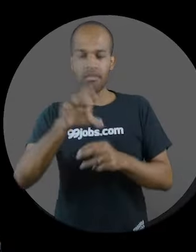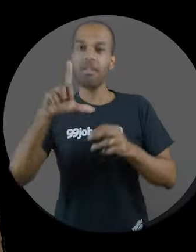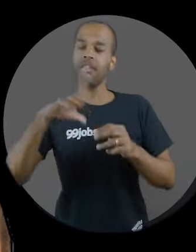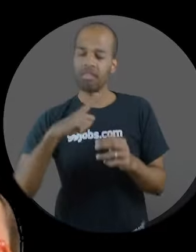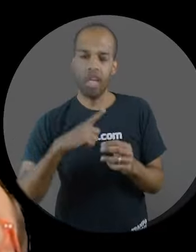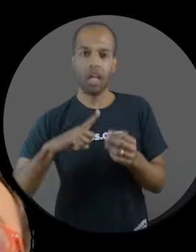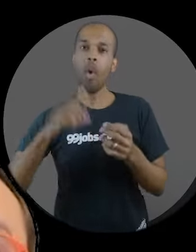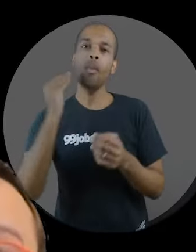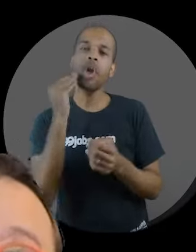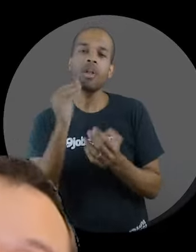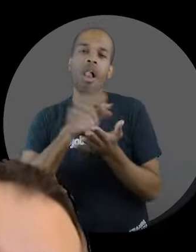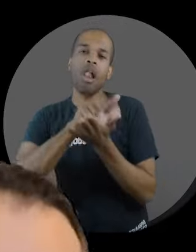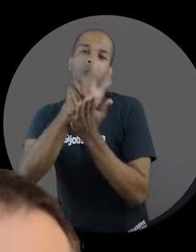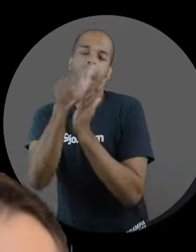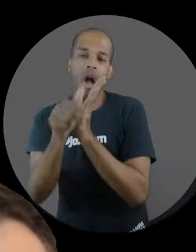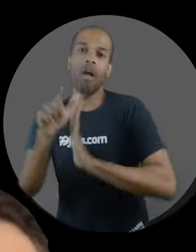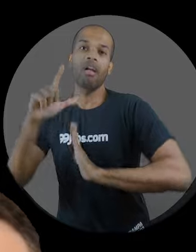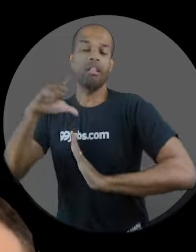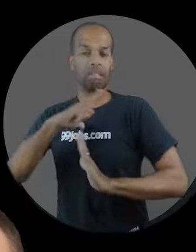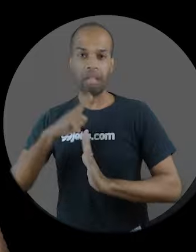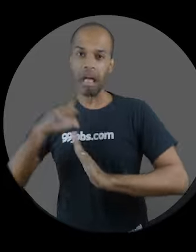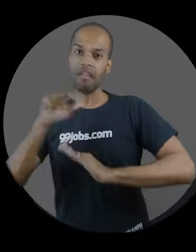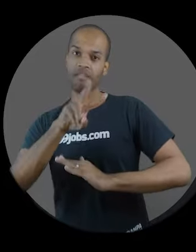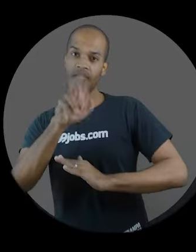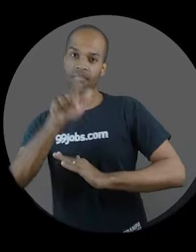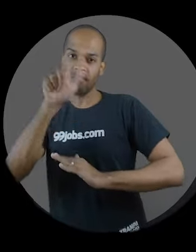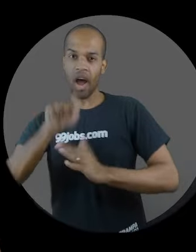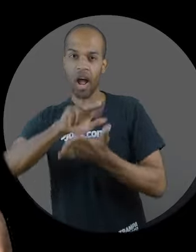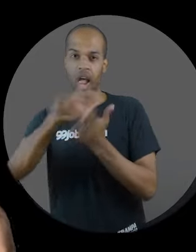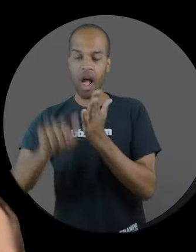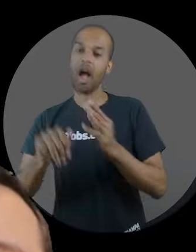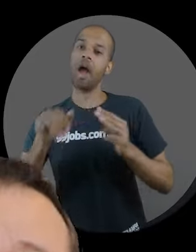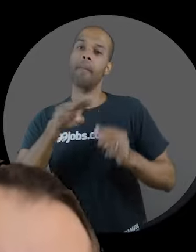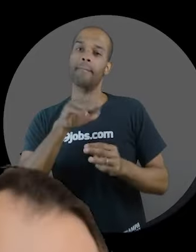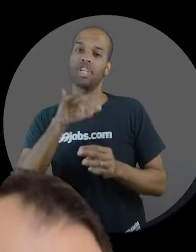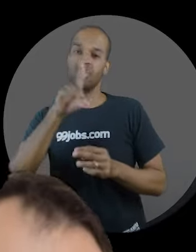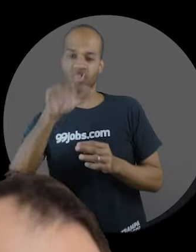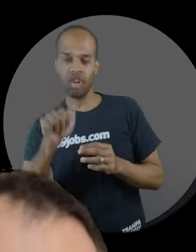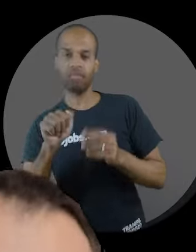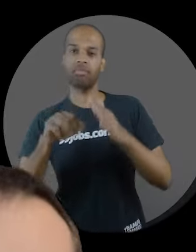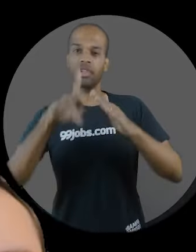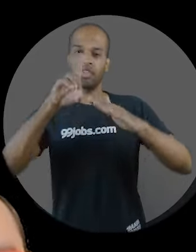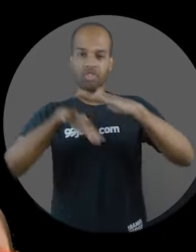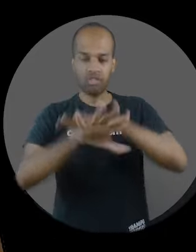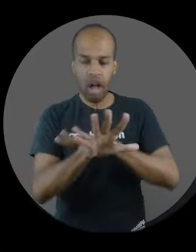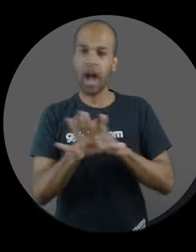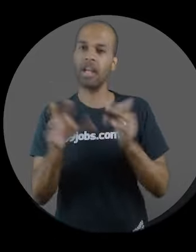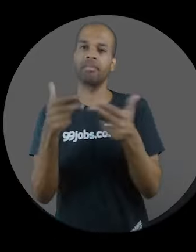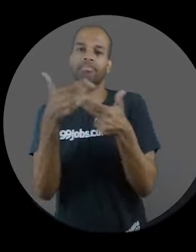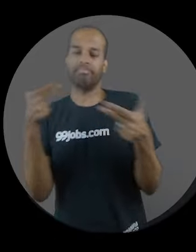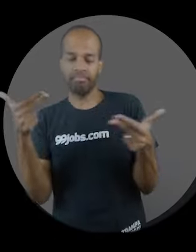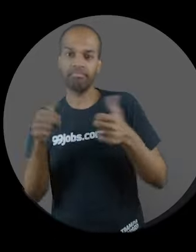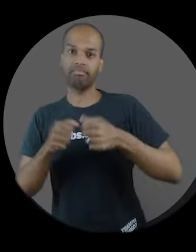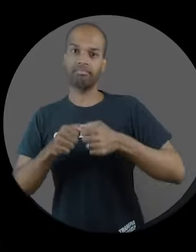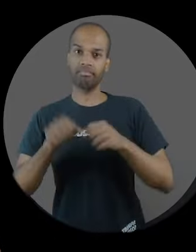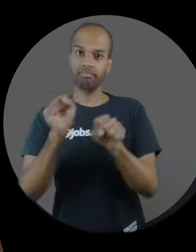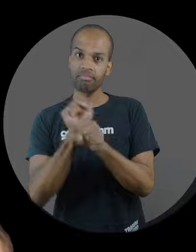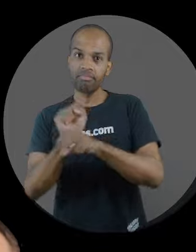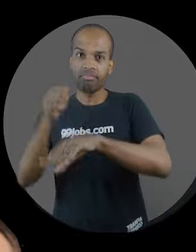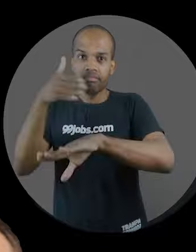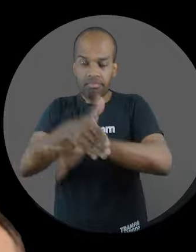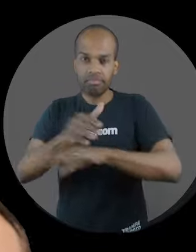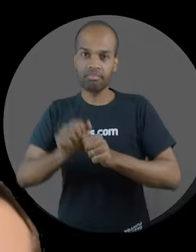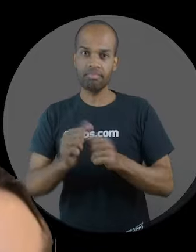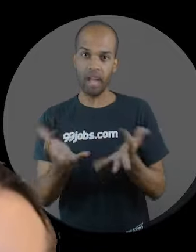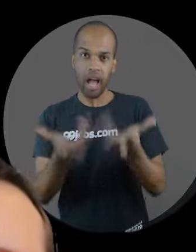oportunidade. E tá rolando vagas de executivo de vendas, analista de mídias, digital e design. Tá esperando o quê? Pra fazer parte desse time